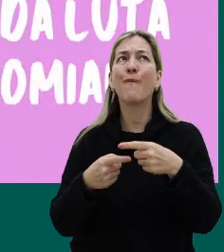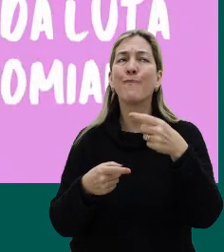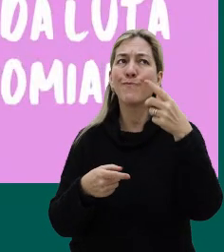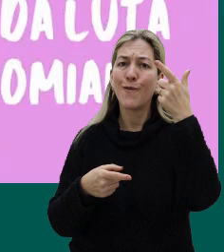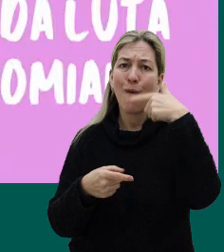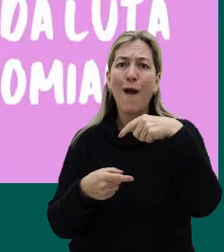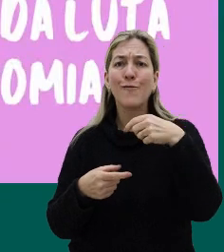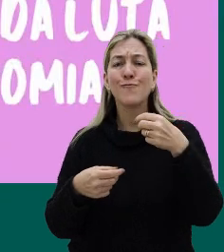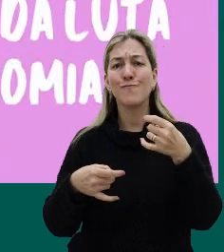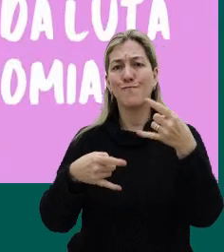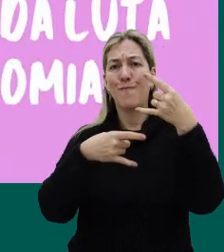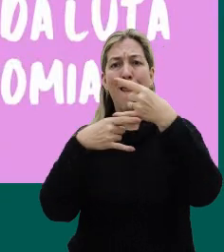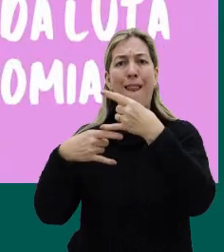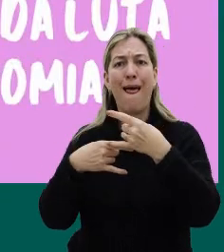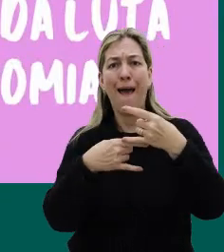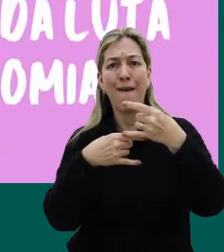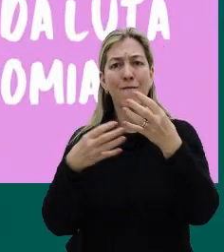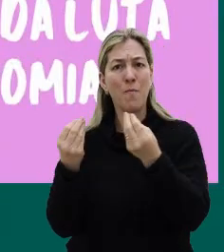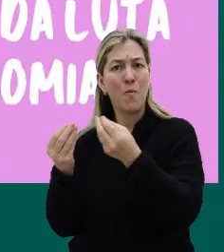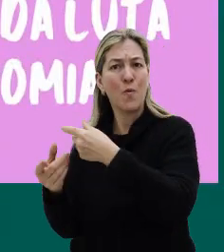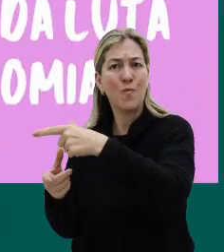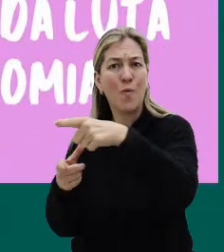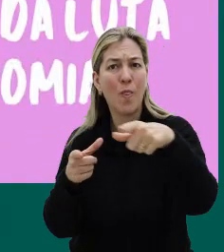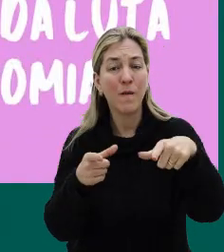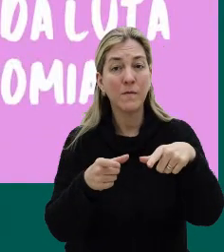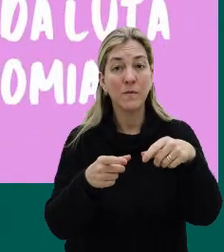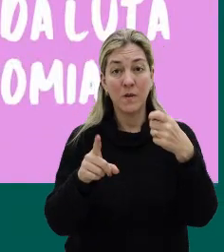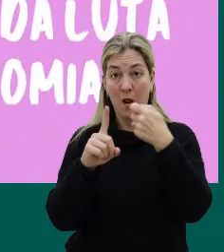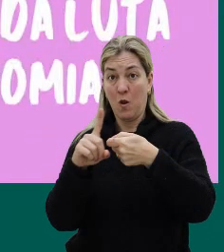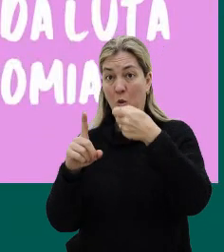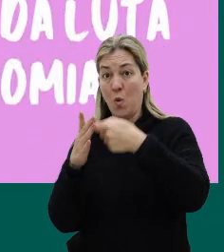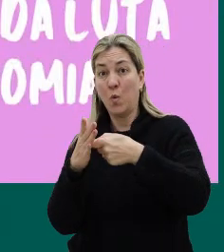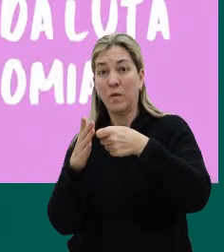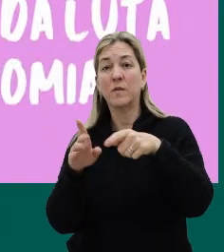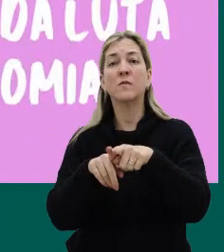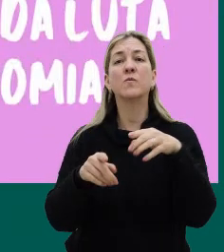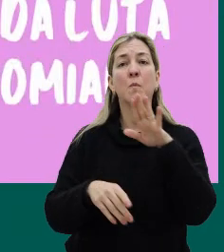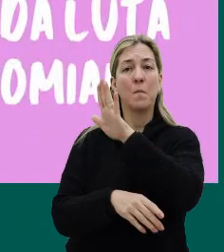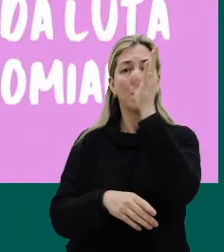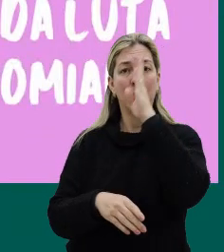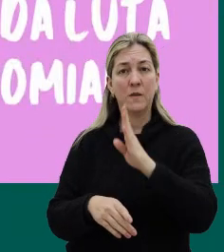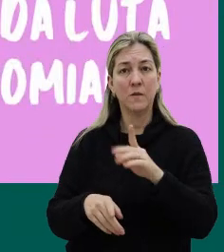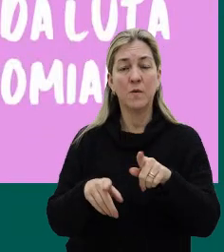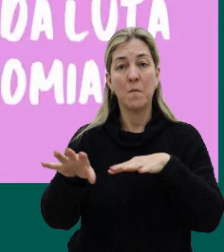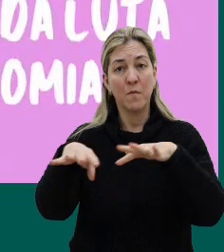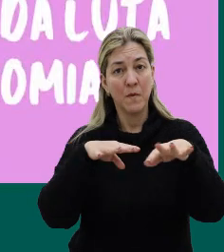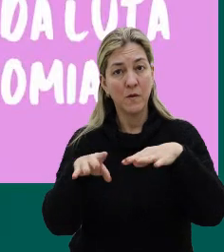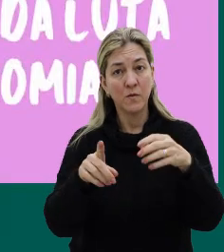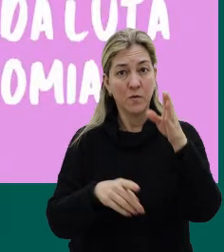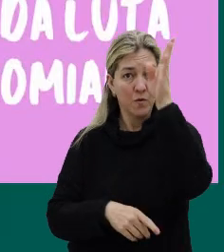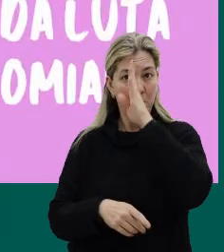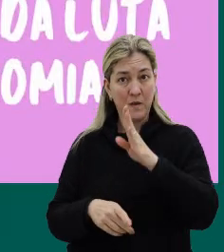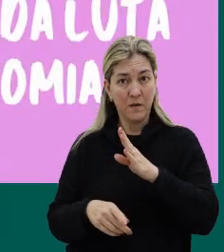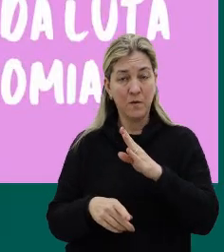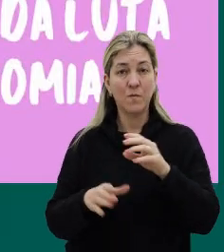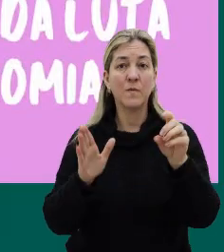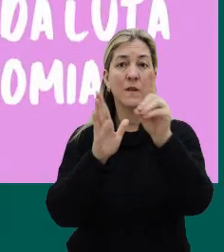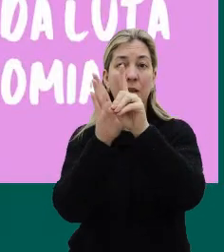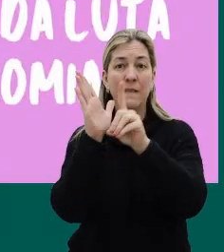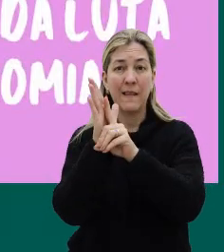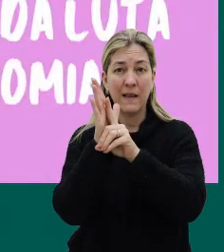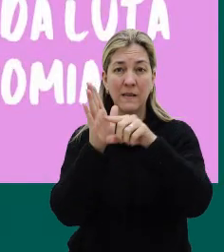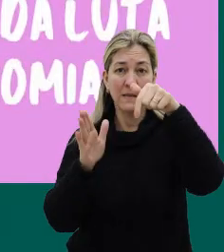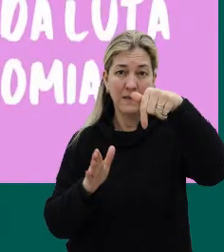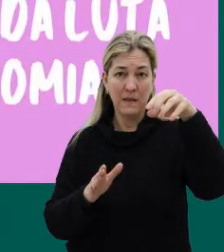se a gente fosse falar só do movimento da UTA antipanicomial no Brasil, né. Mas esse movimento, então, ele surge no Brasil na década de 70, né.